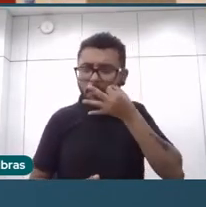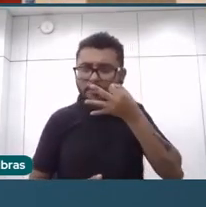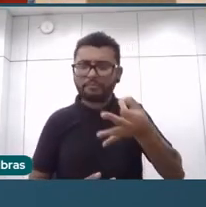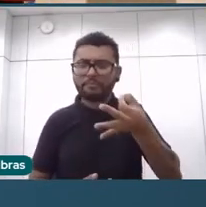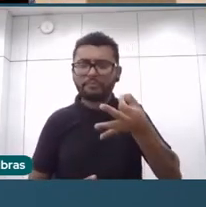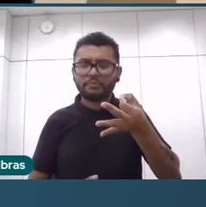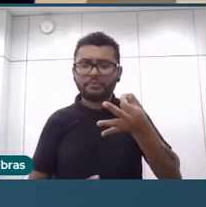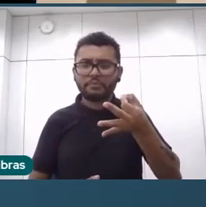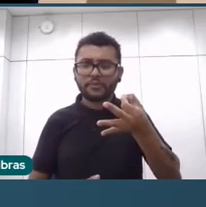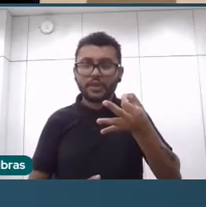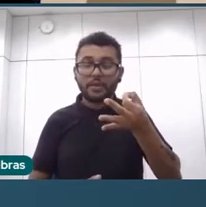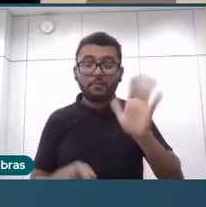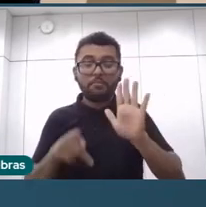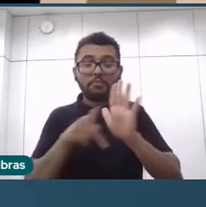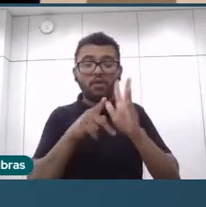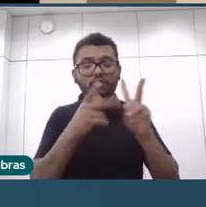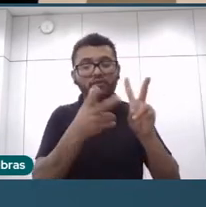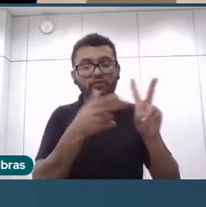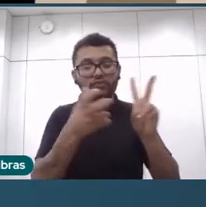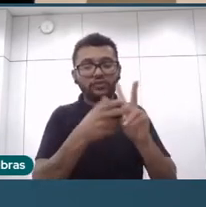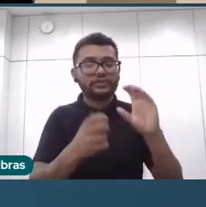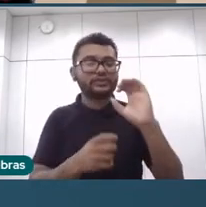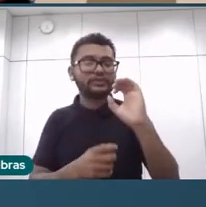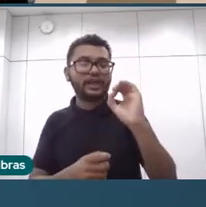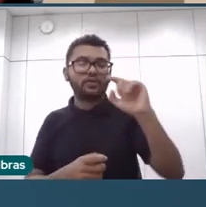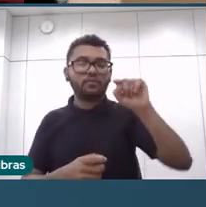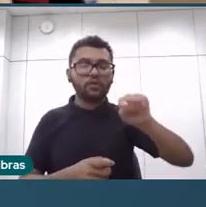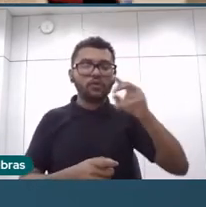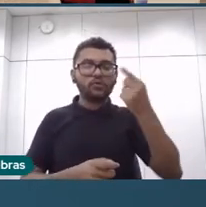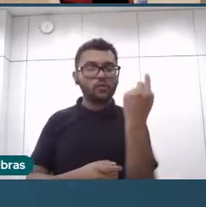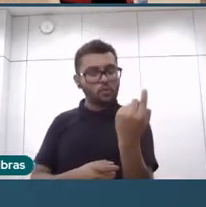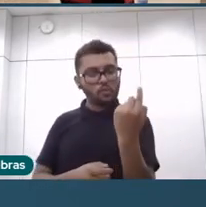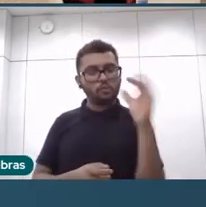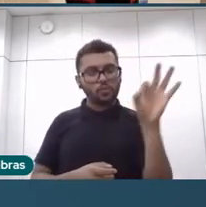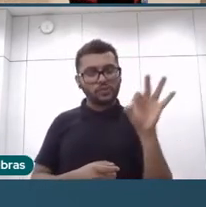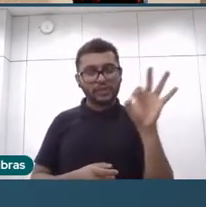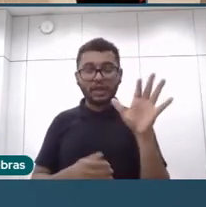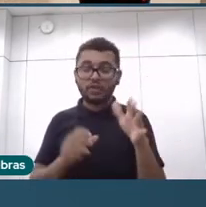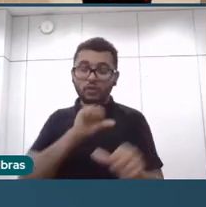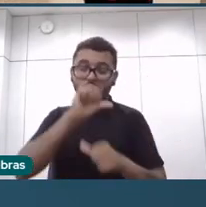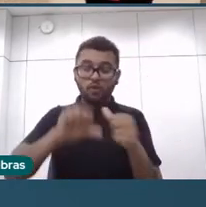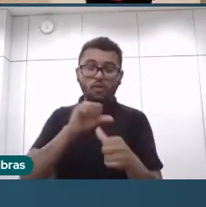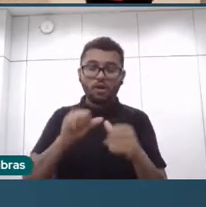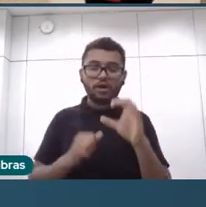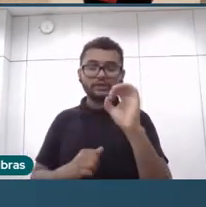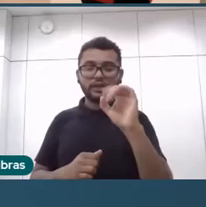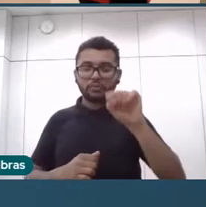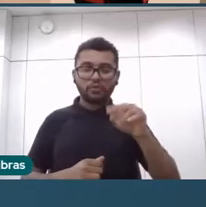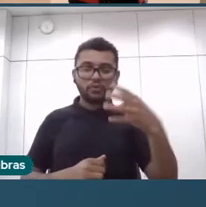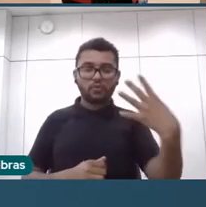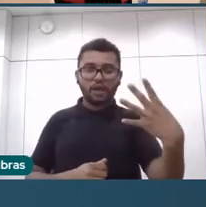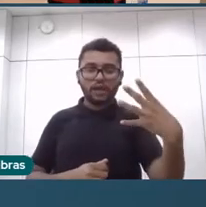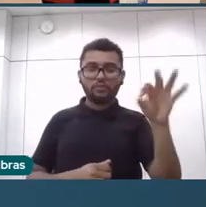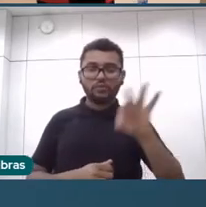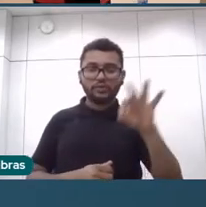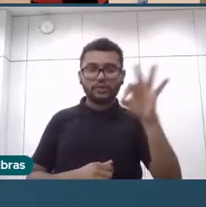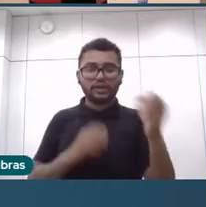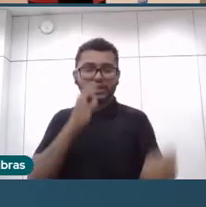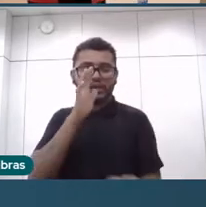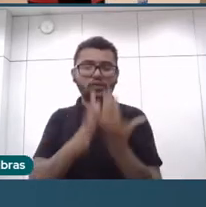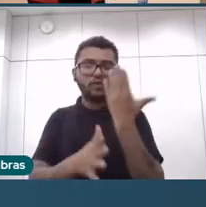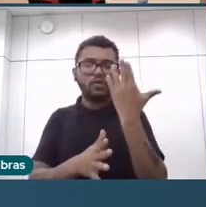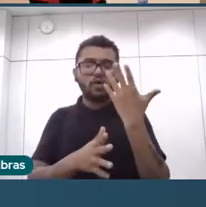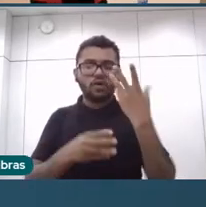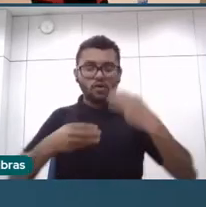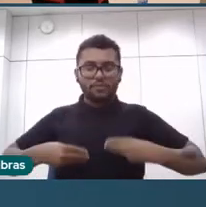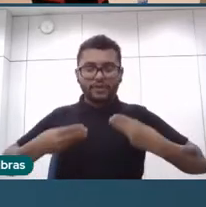mulheres indígenas, que saiu de 0,1 para 0,4, mas a sabe que isso é muito fruto da criação do próprio Ministério de Igualdade Racial,